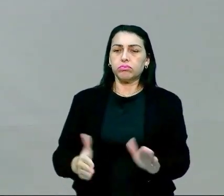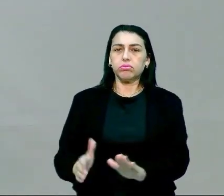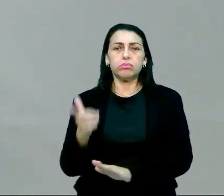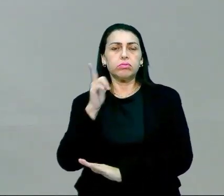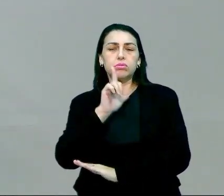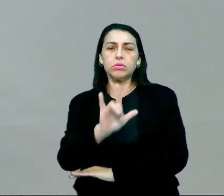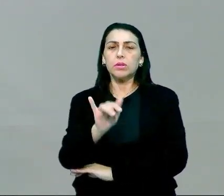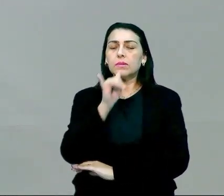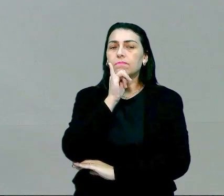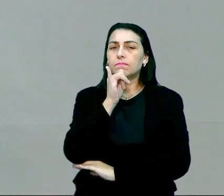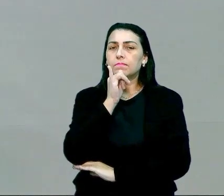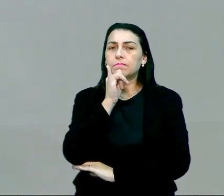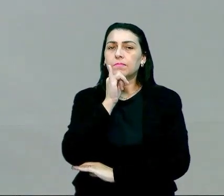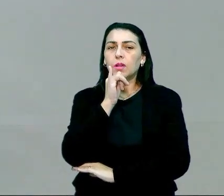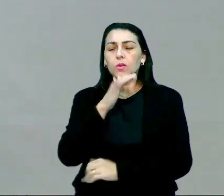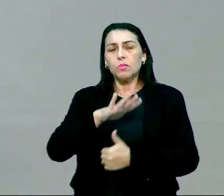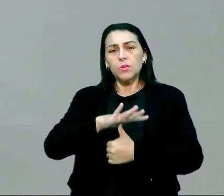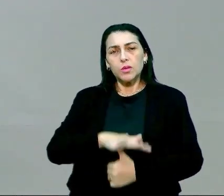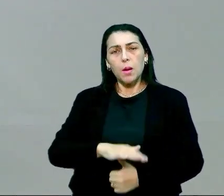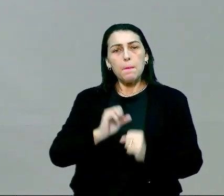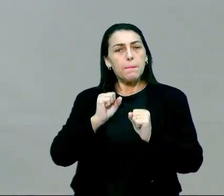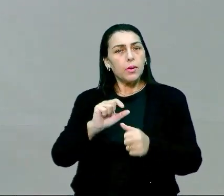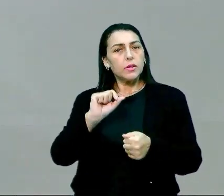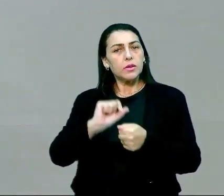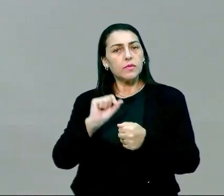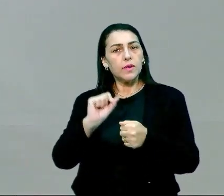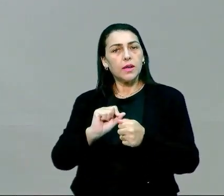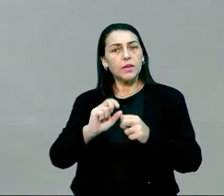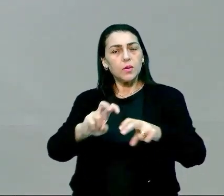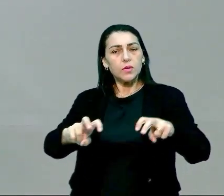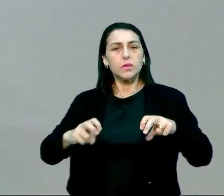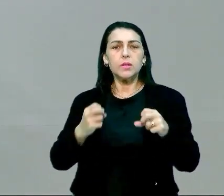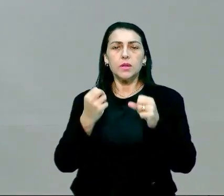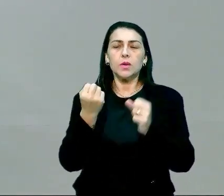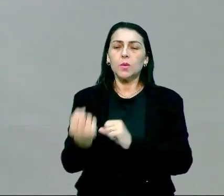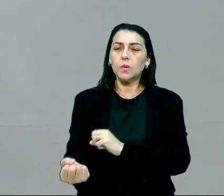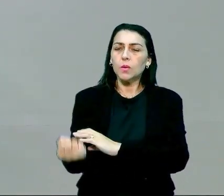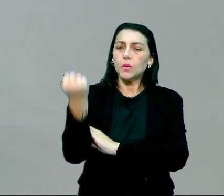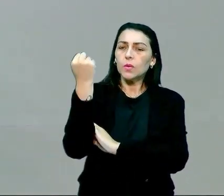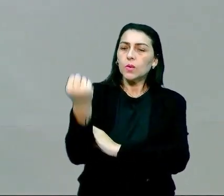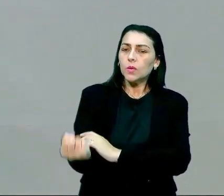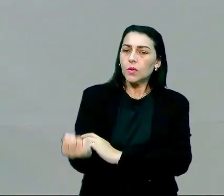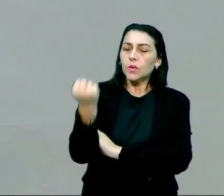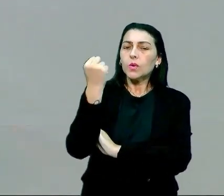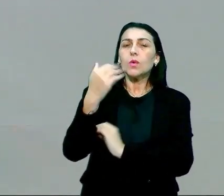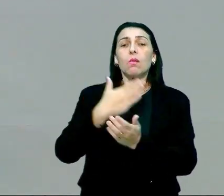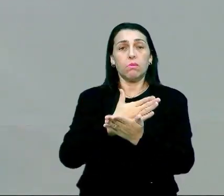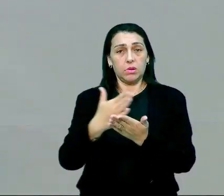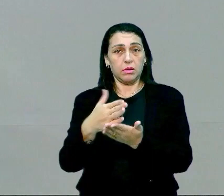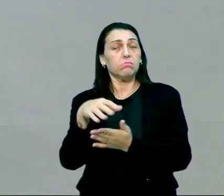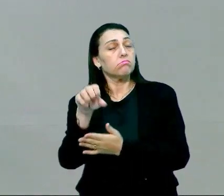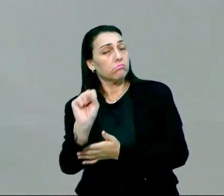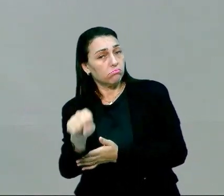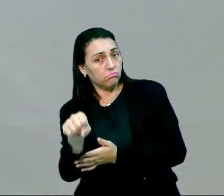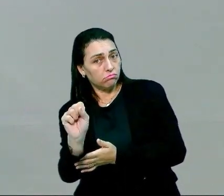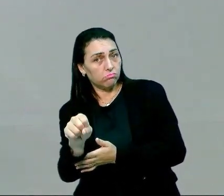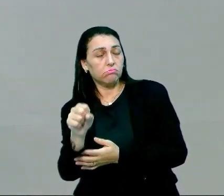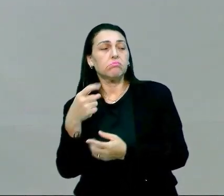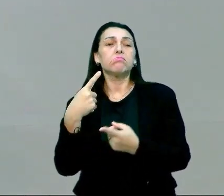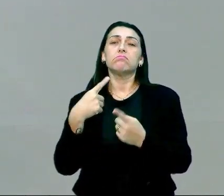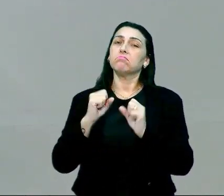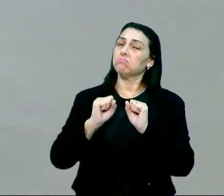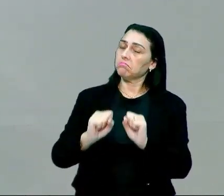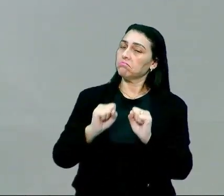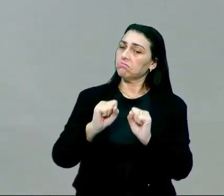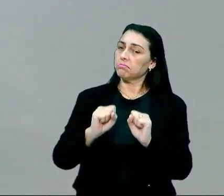Por exemplo, ah, eu estou meio depressivo. Posso fazer um ciclo de musculação em que eu vou começar a direcionar? Sim, direcionar o corpo,